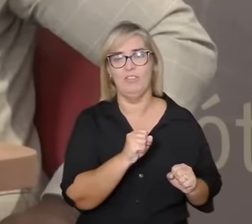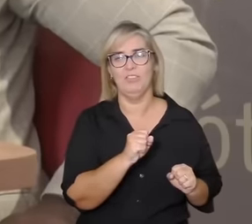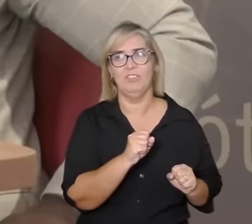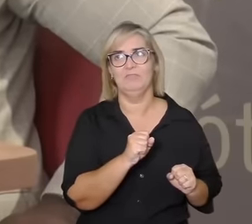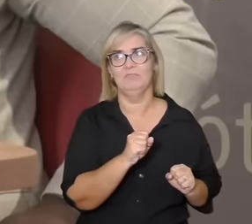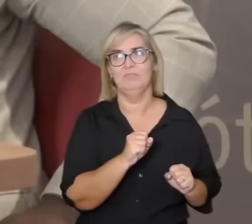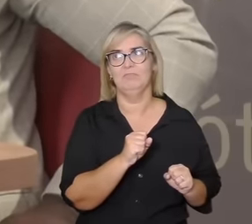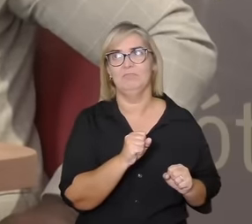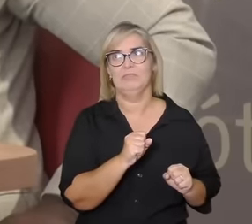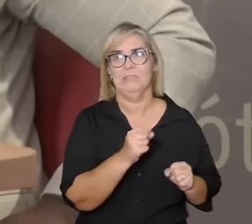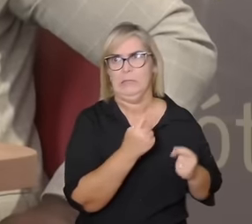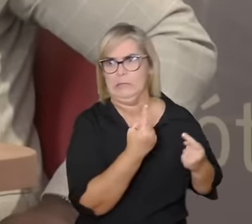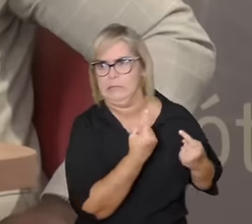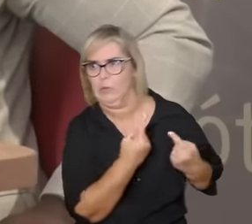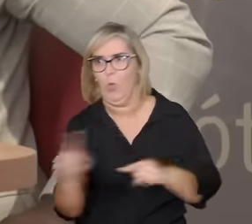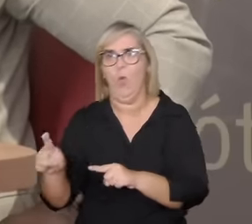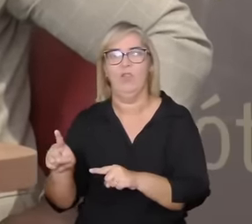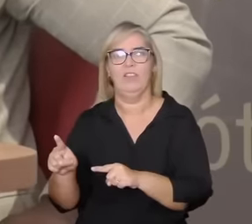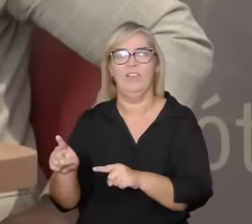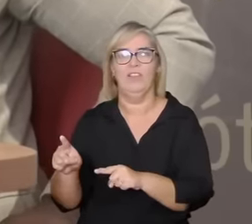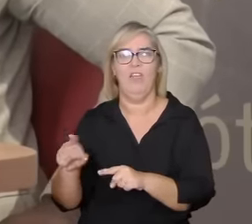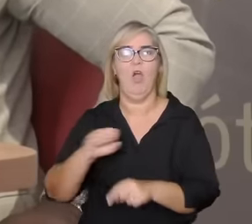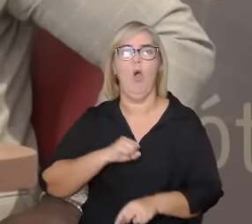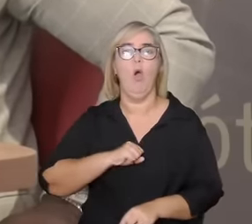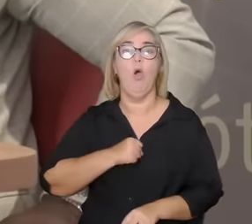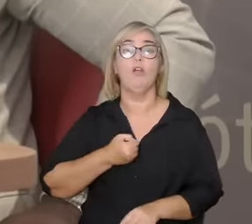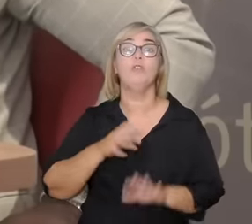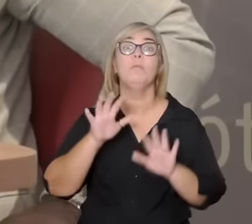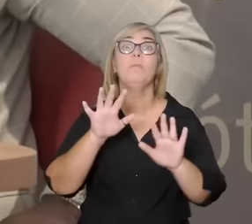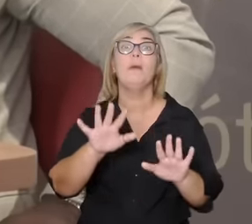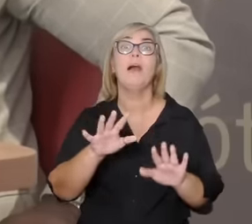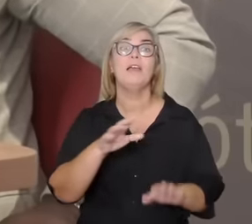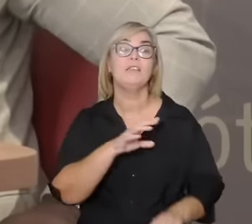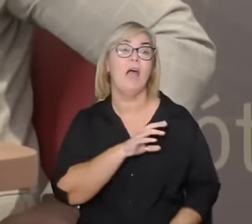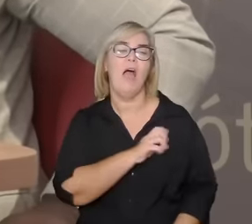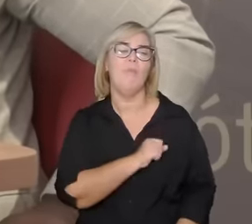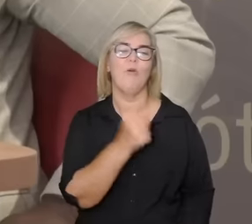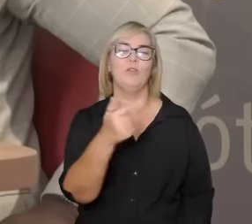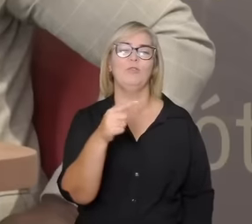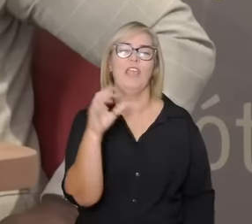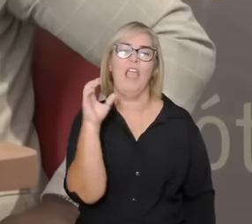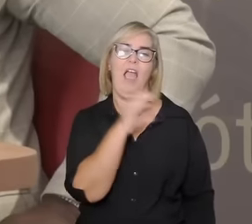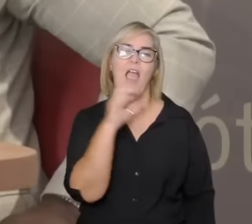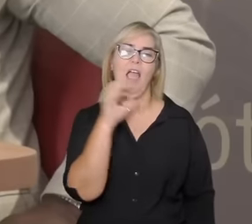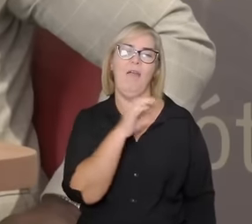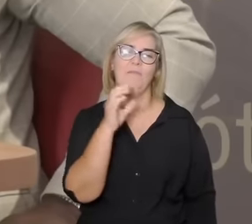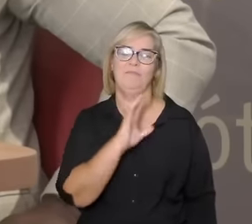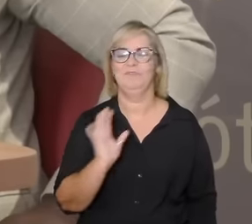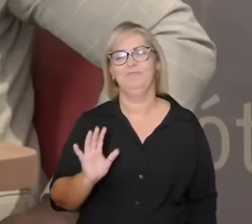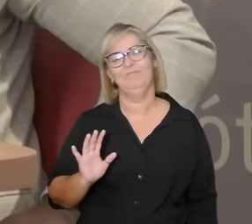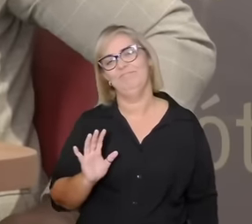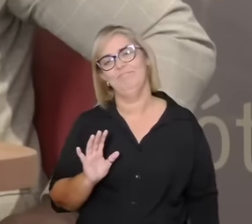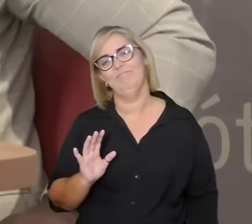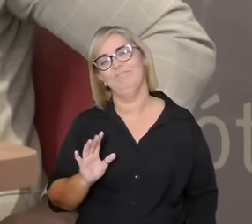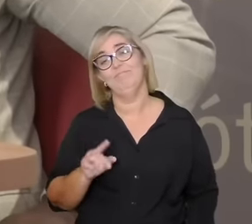mas a sua instalação é um processo e requer também uma decisão que é uma decisão que tem a ver com a